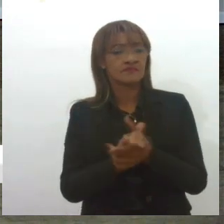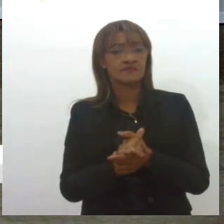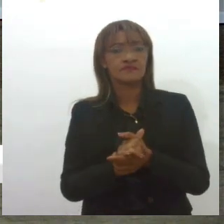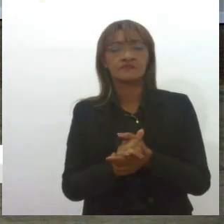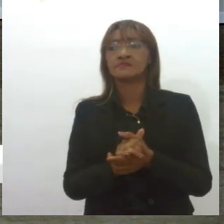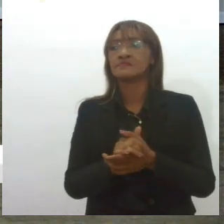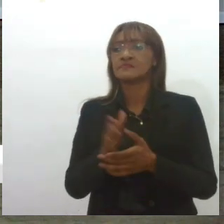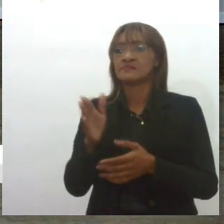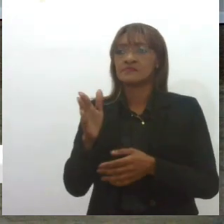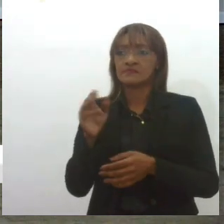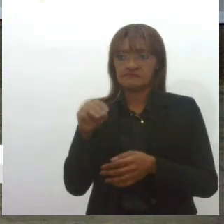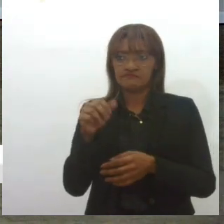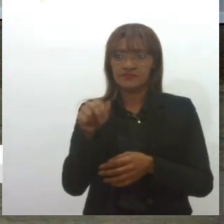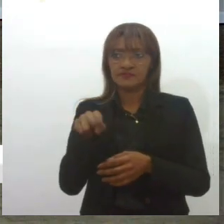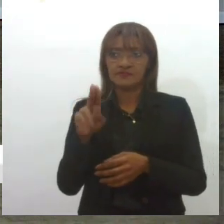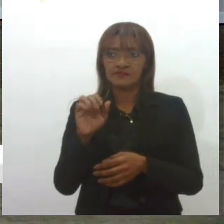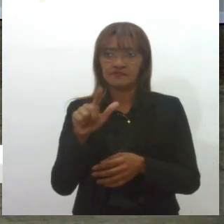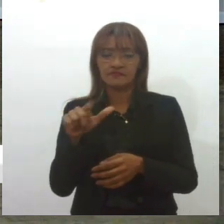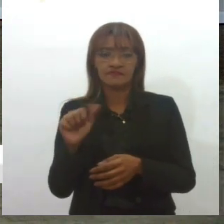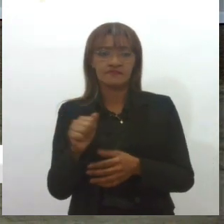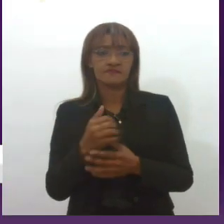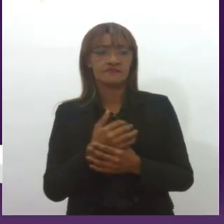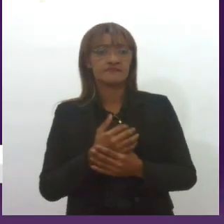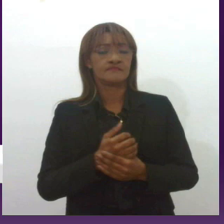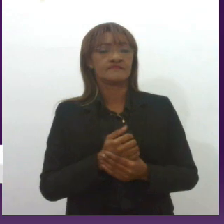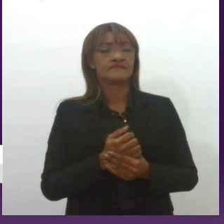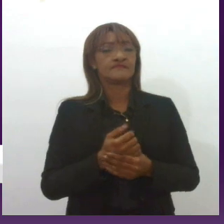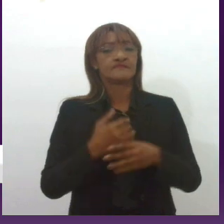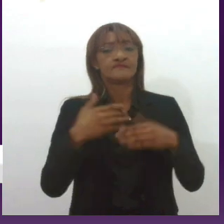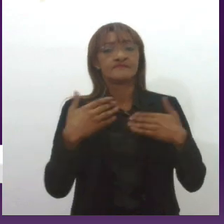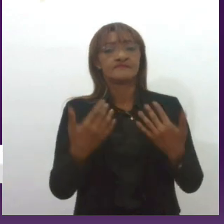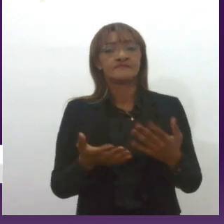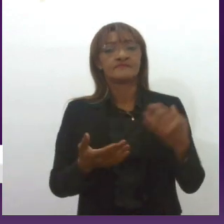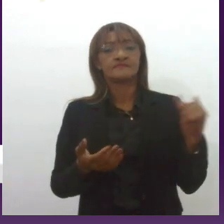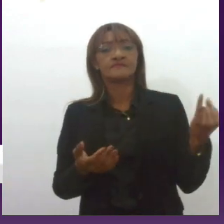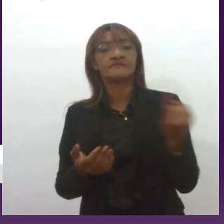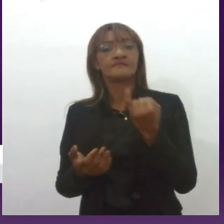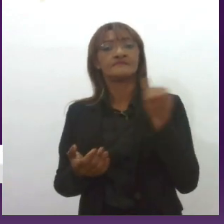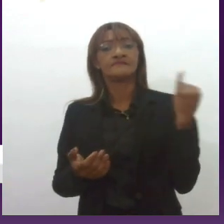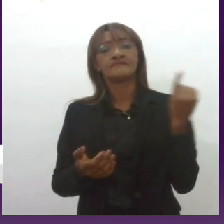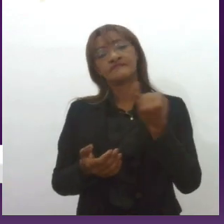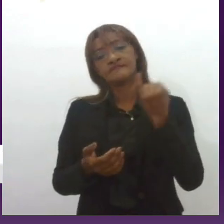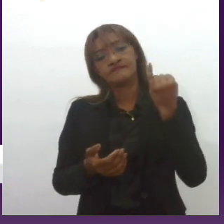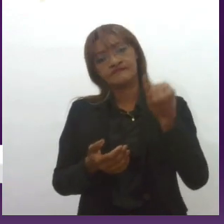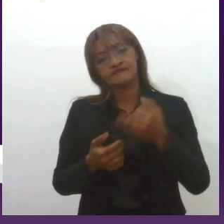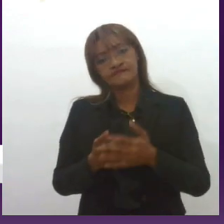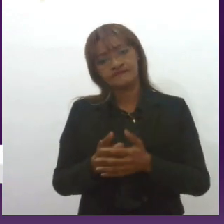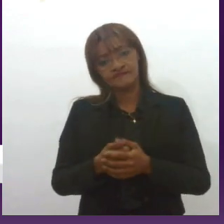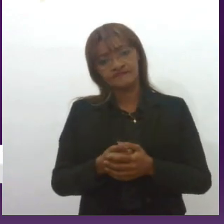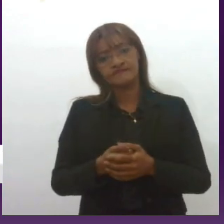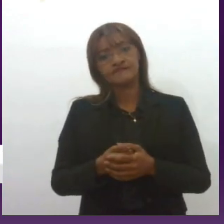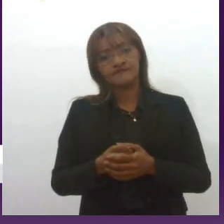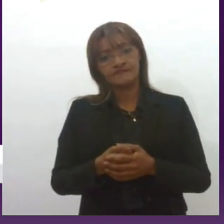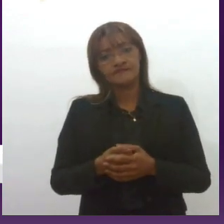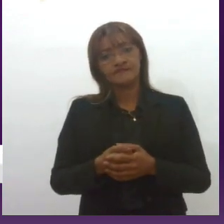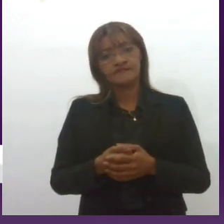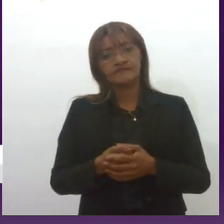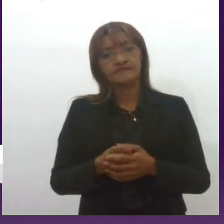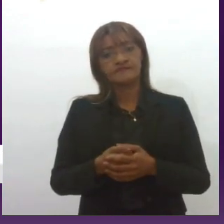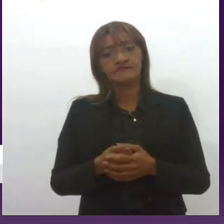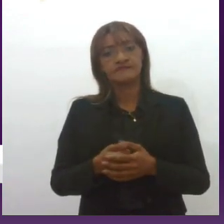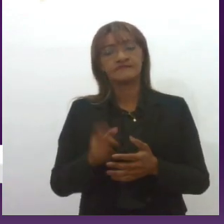a gente, por favor. Então, o que Jeane falou é muito importante, a gente, nós carregamos uma, vamos dizer assim, uma